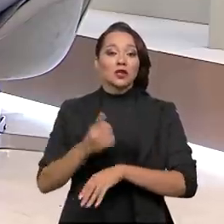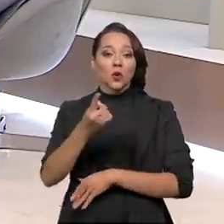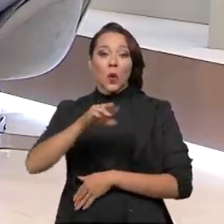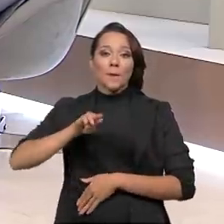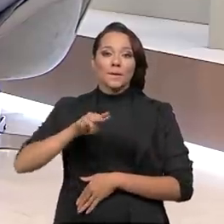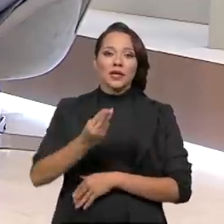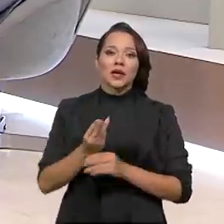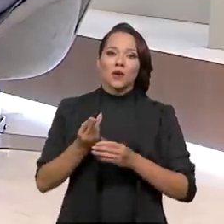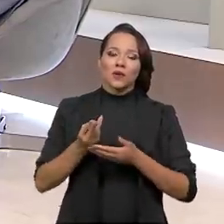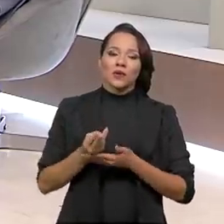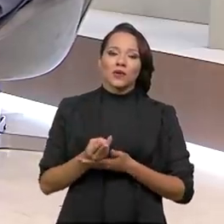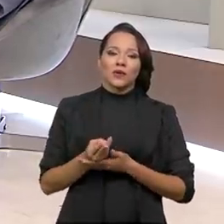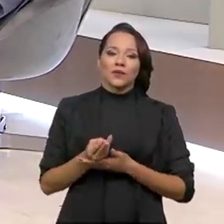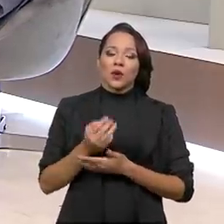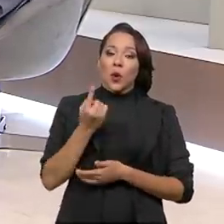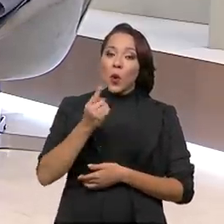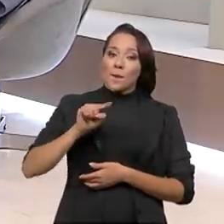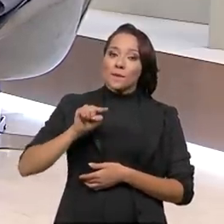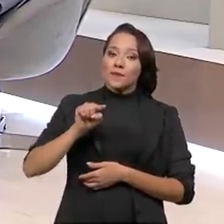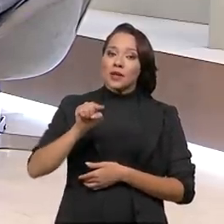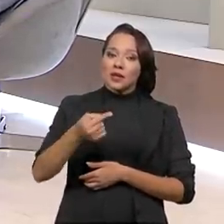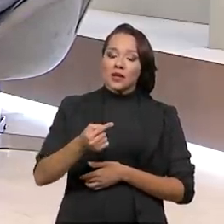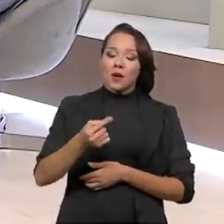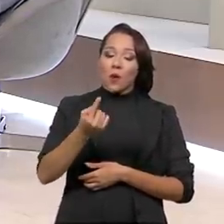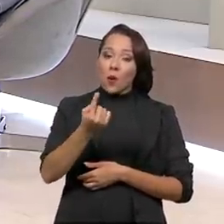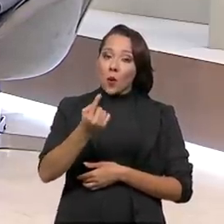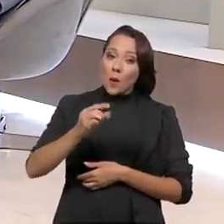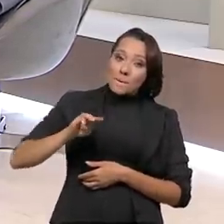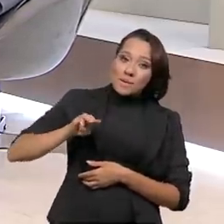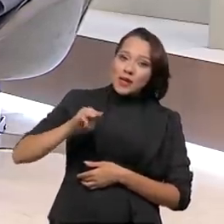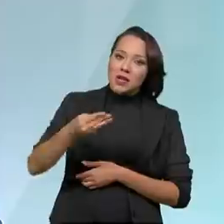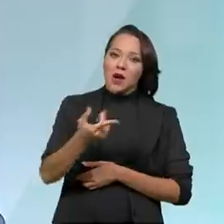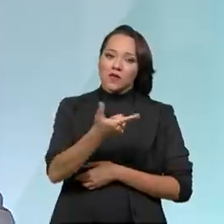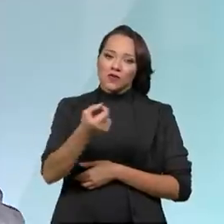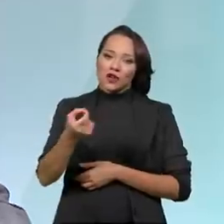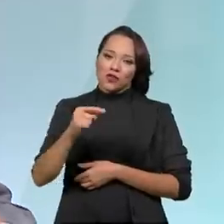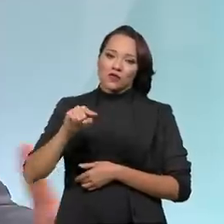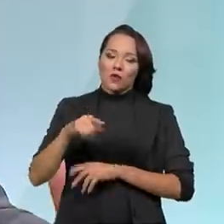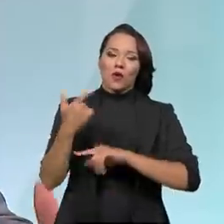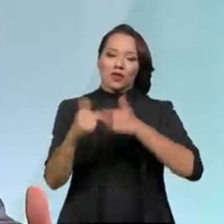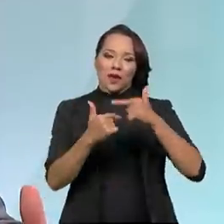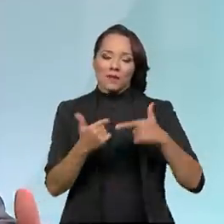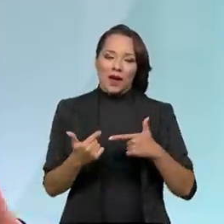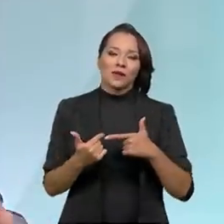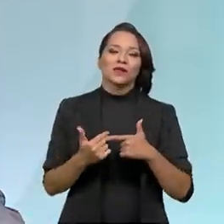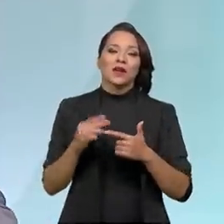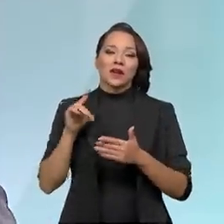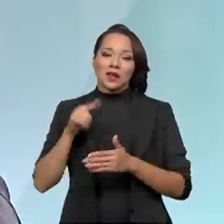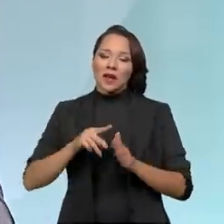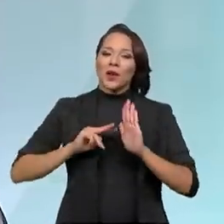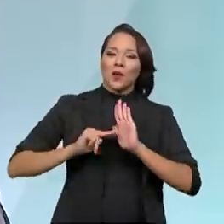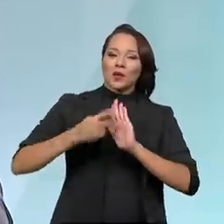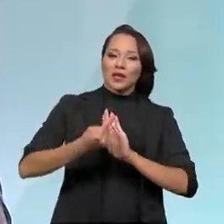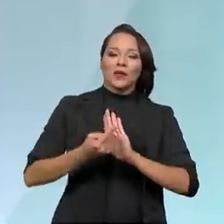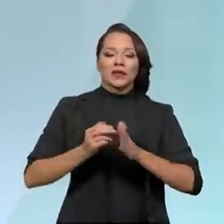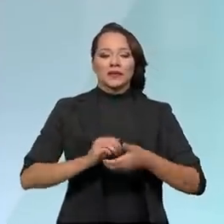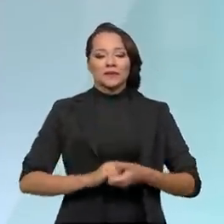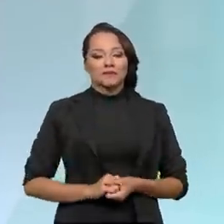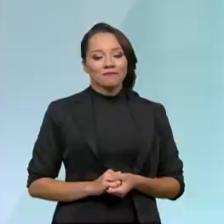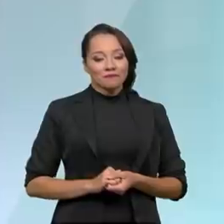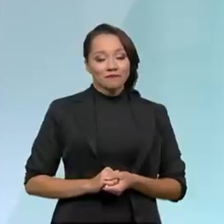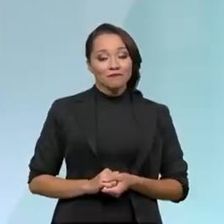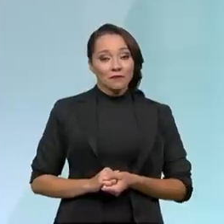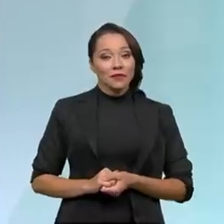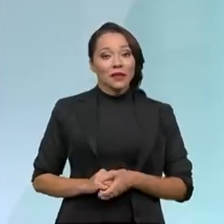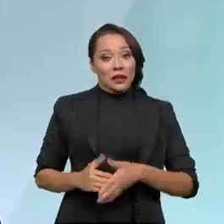1 milhão de postos. A está falando de 1 milhão e 200 mil postos entre empregos diretos e indiretos, empregos que vêm pelo efeito renda. Então,